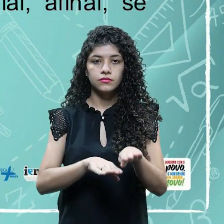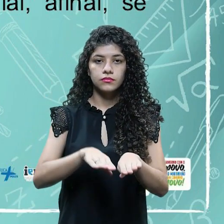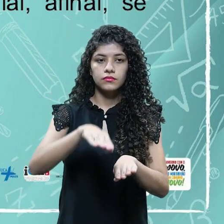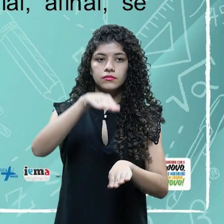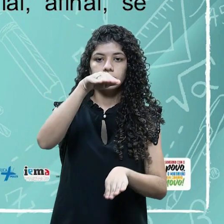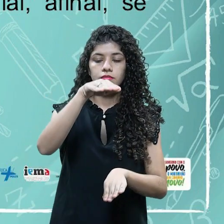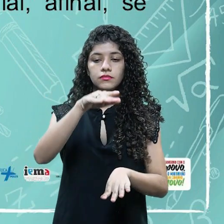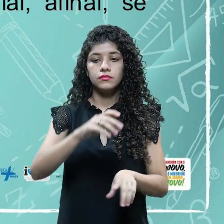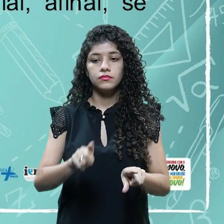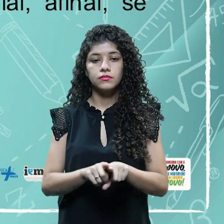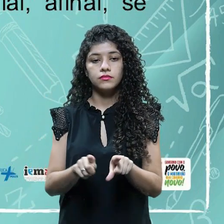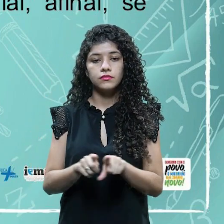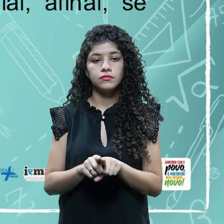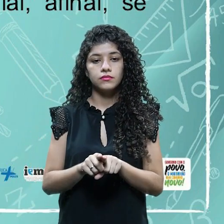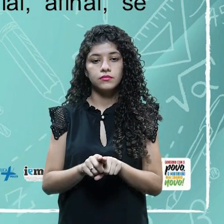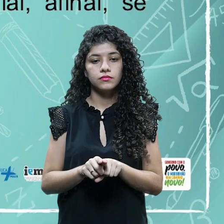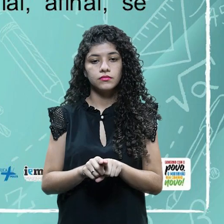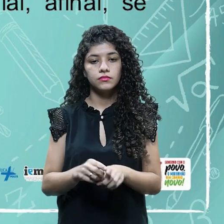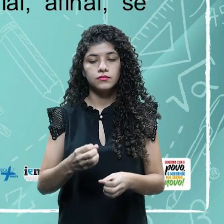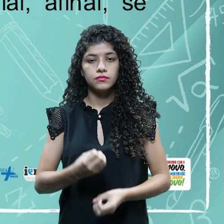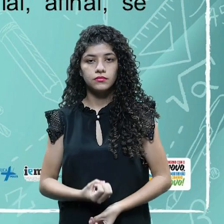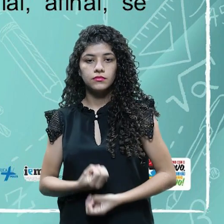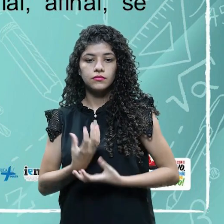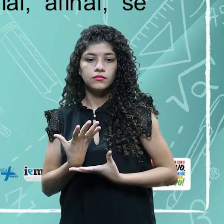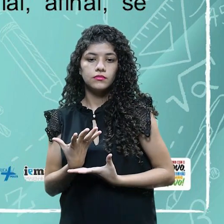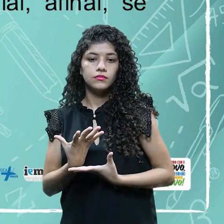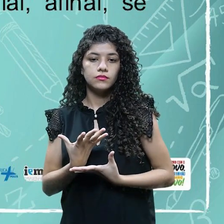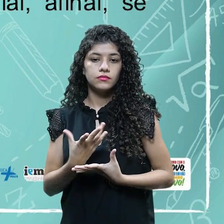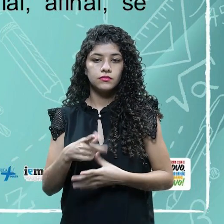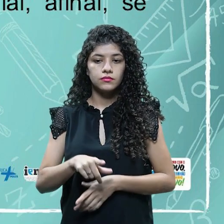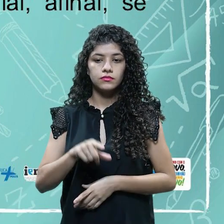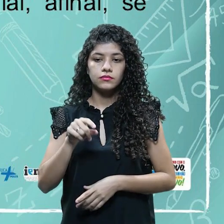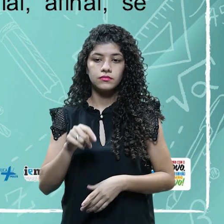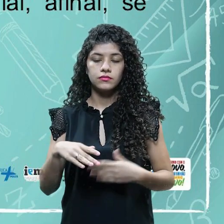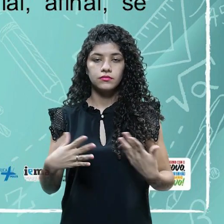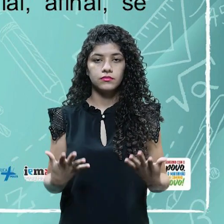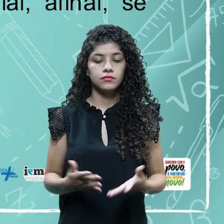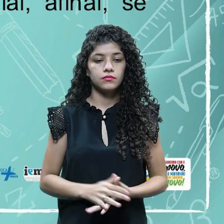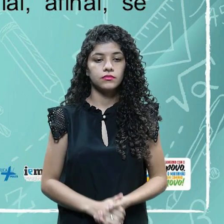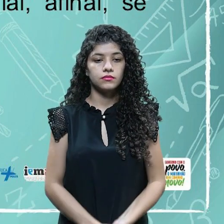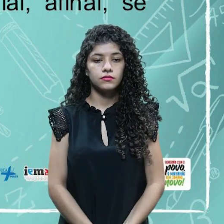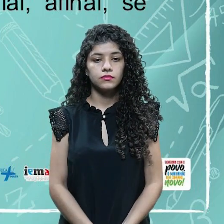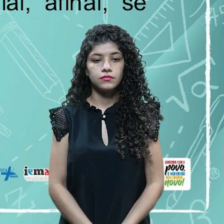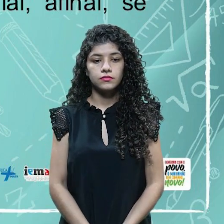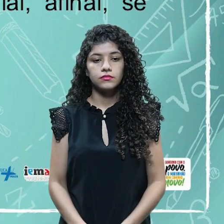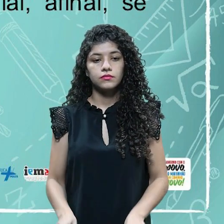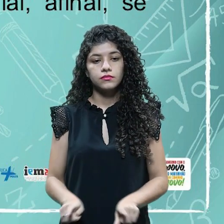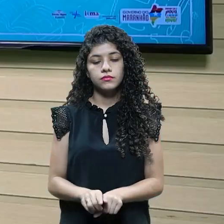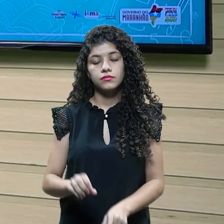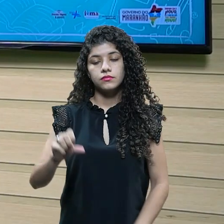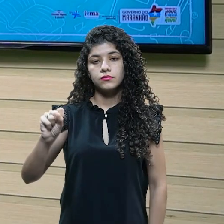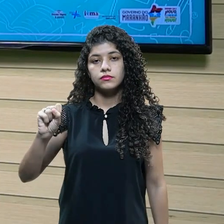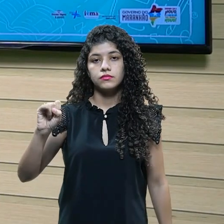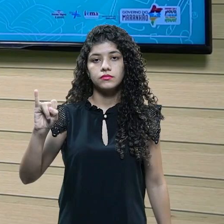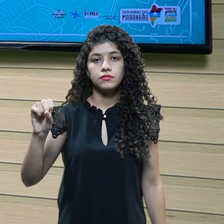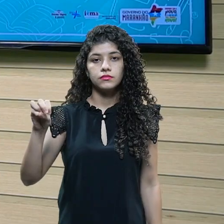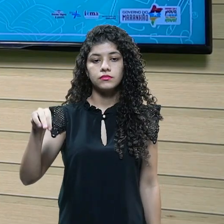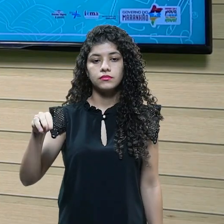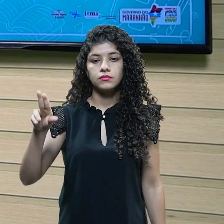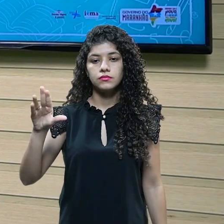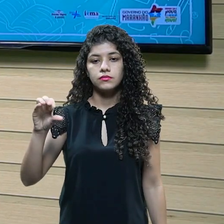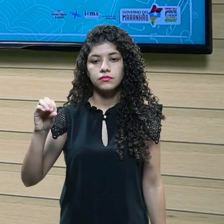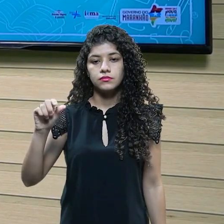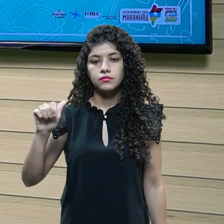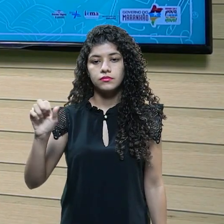ordem de disposição e tratamento de autoridades, né, assim como símbolos nacionais. Então, ela é uma